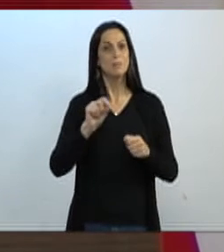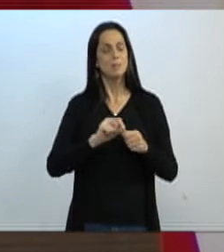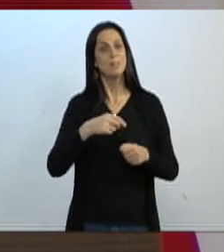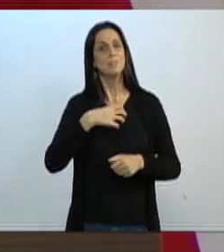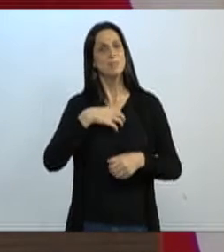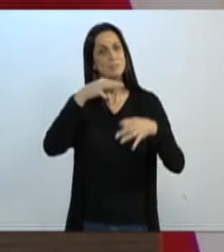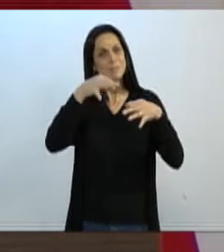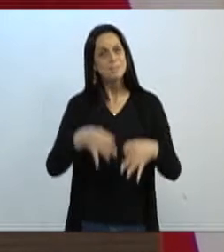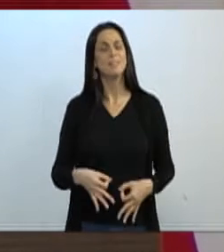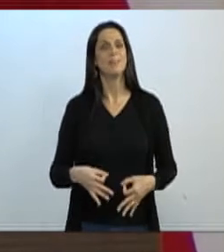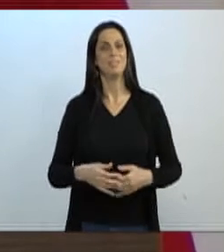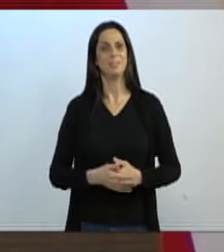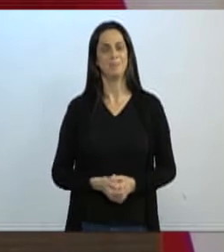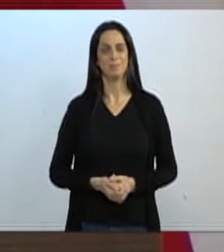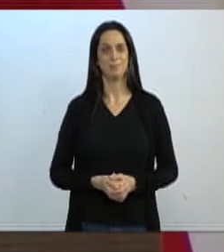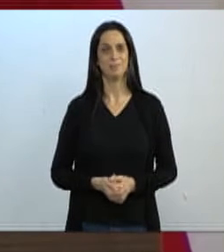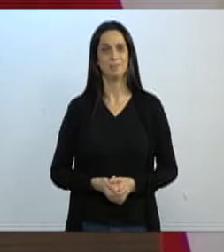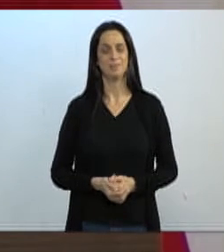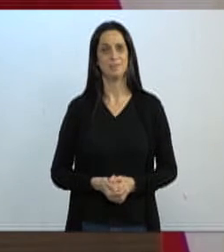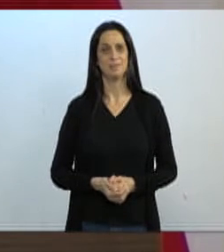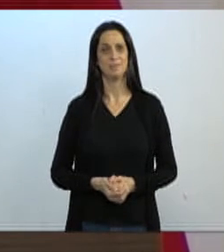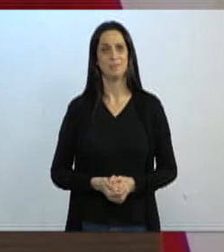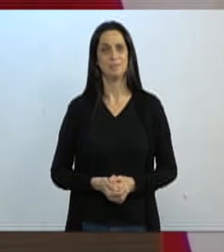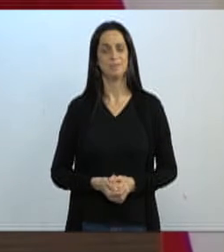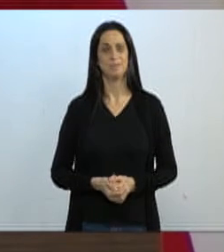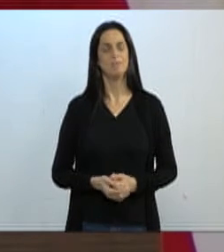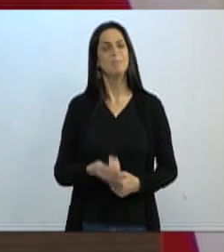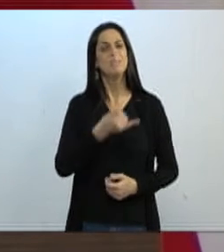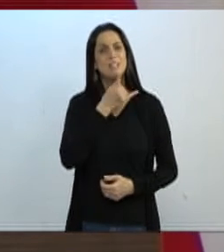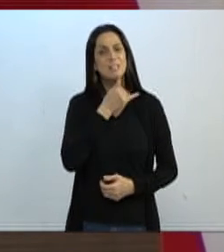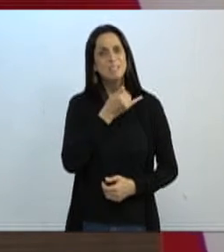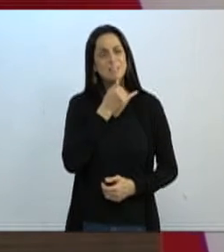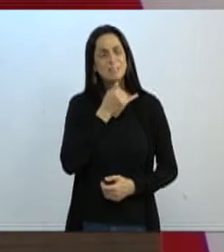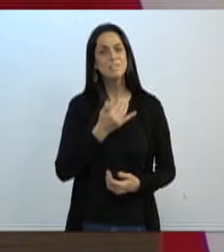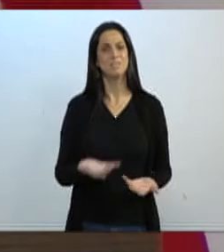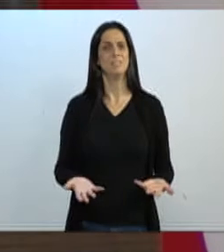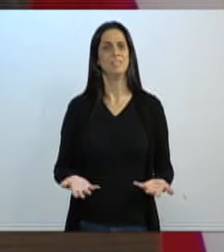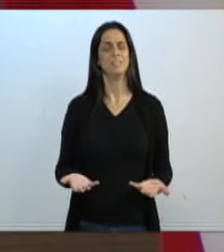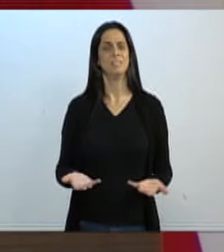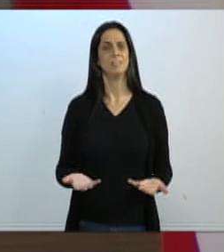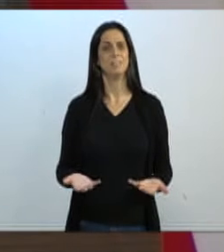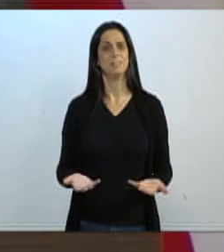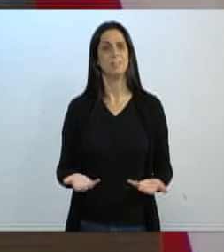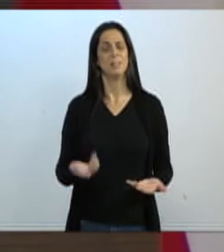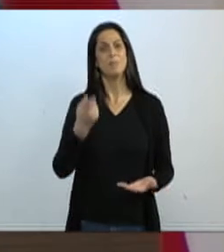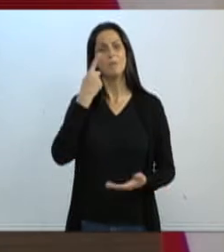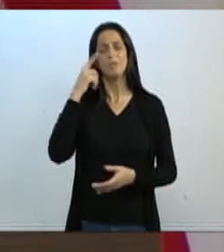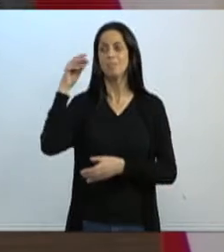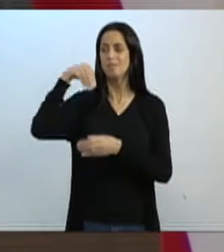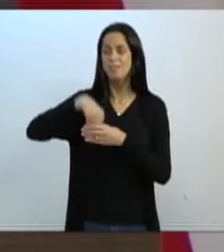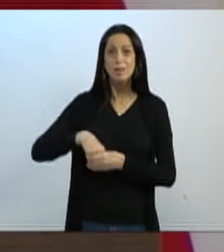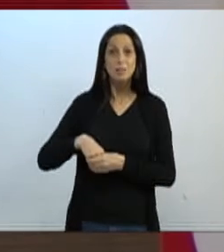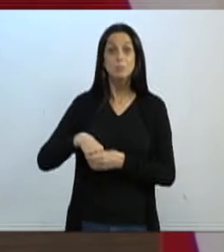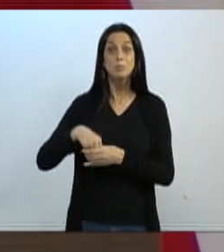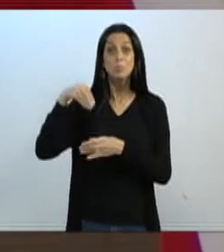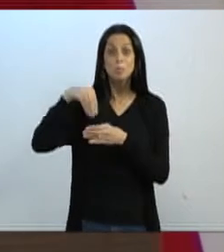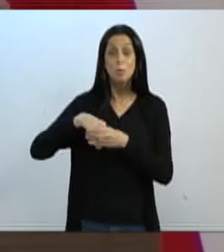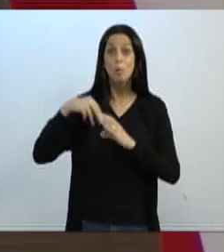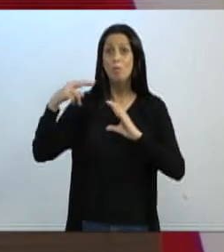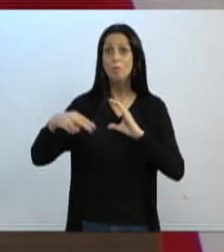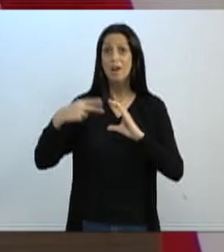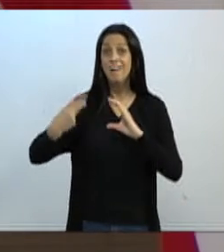coerente. É muito triste ver dentro dessa casa acontecer